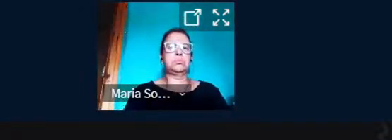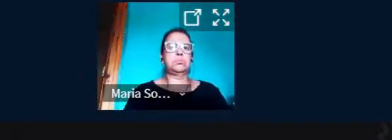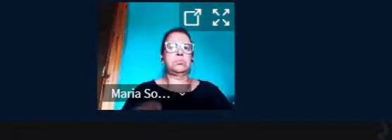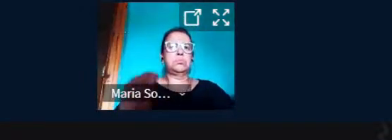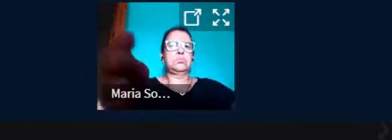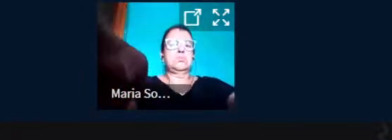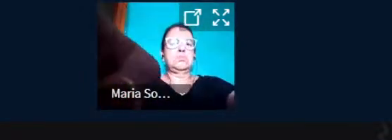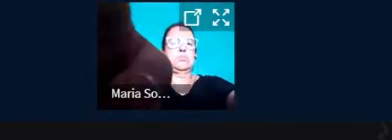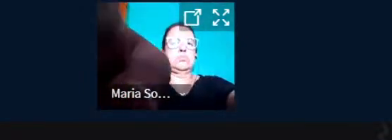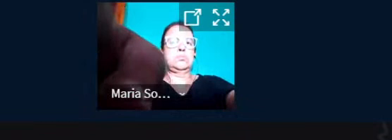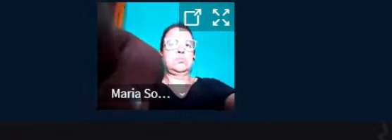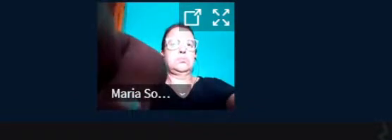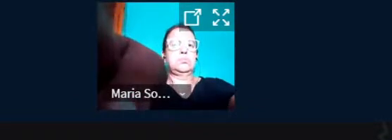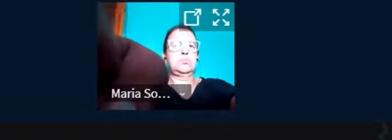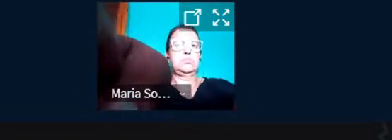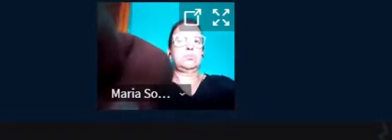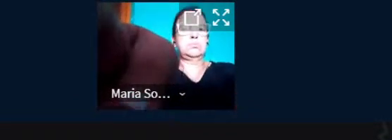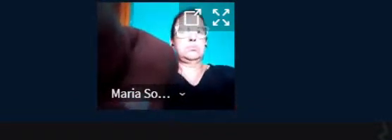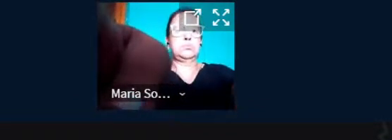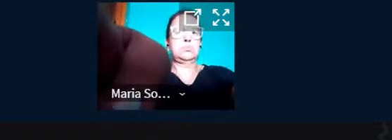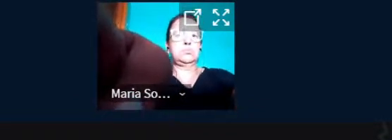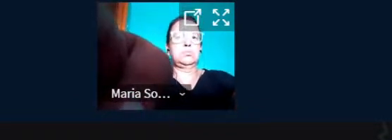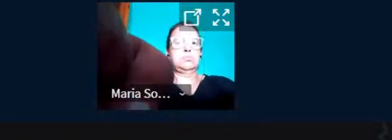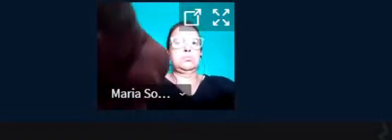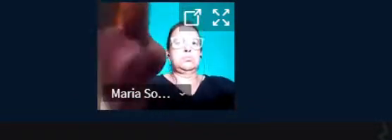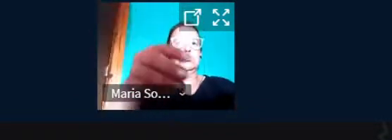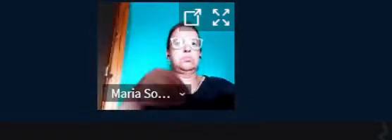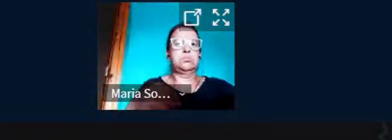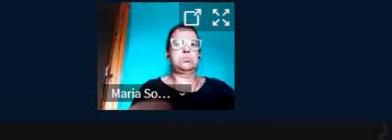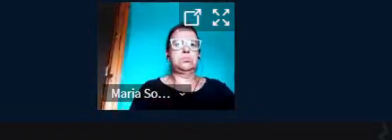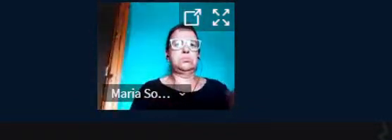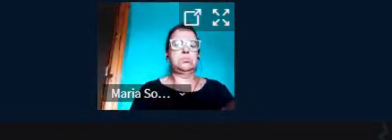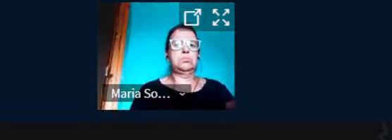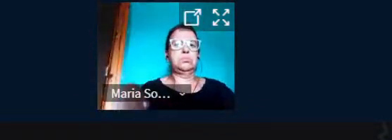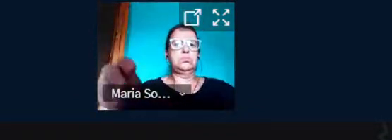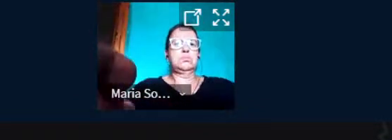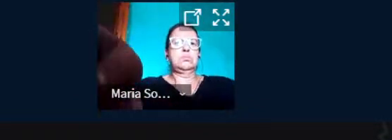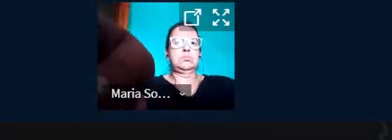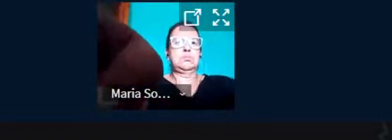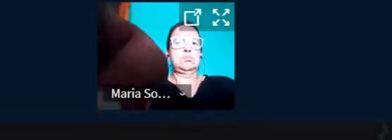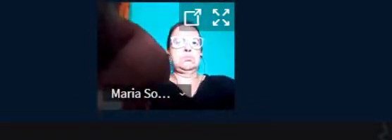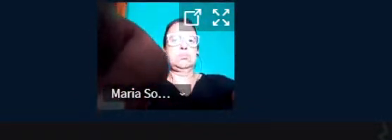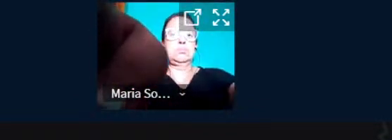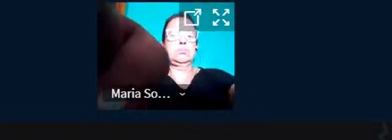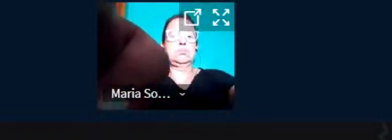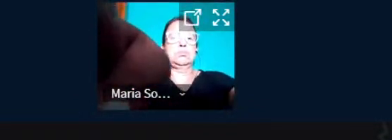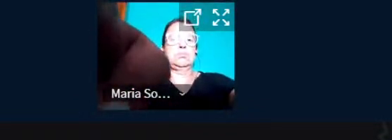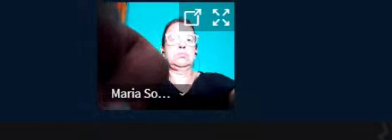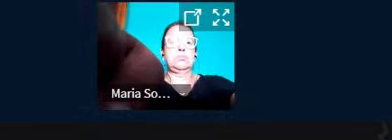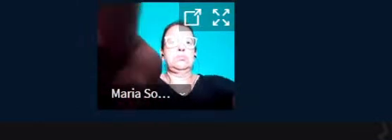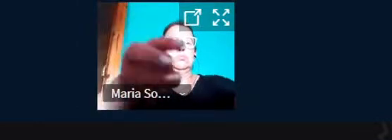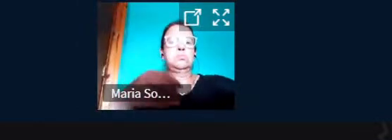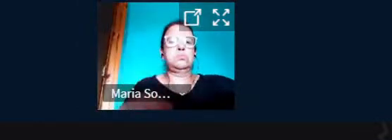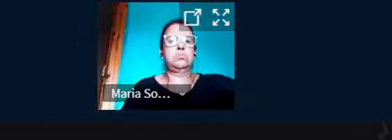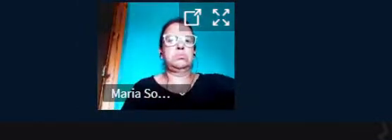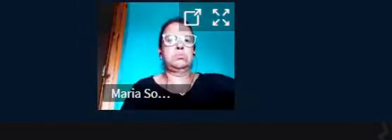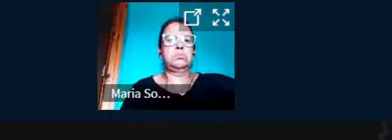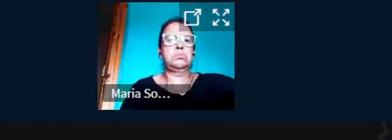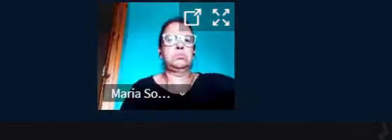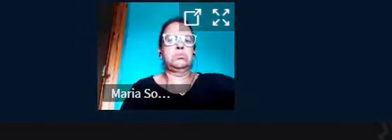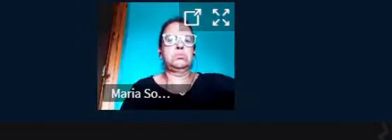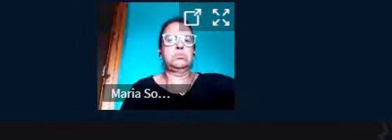ao professor Maurício pela oportunidade. E é isso. Muito obrigado. Muito obrigado. Muito obrigado.